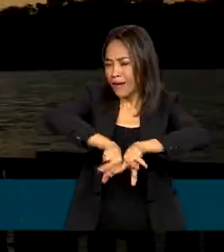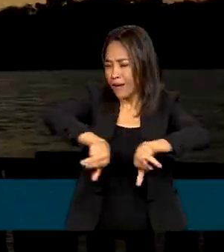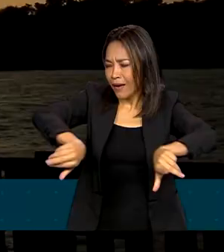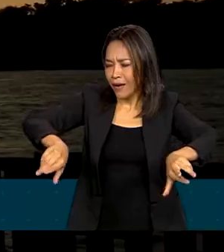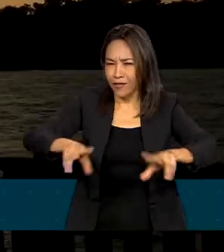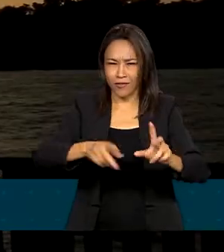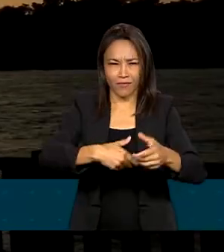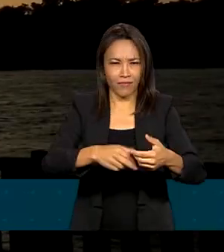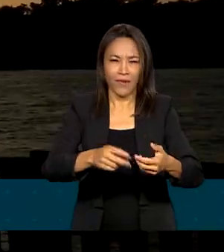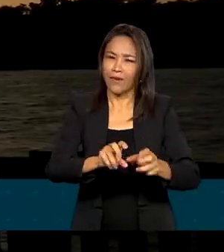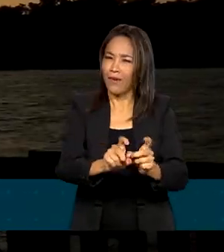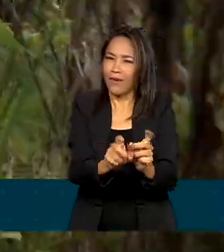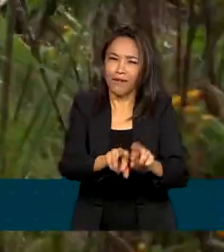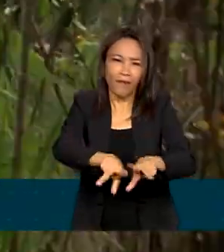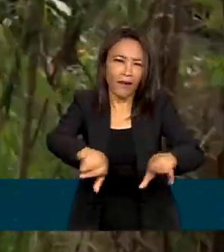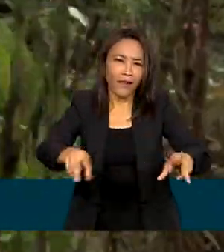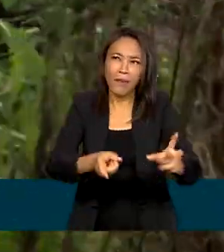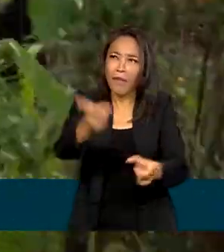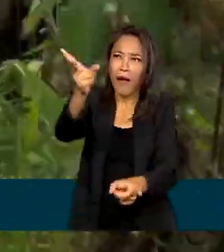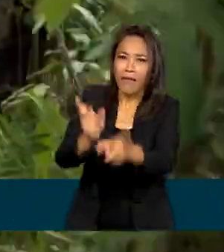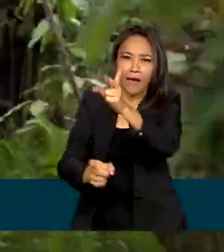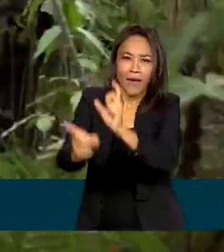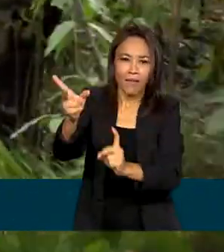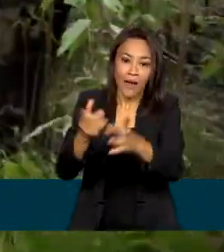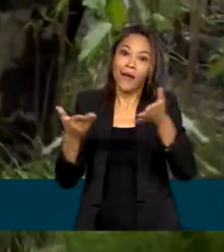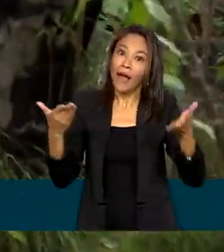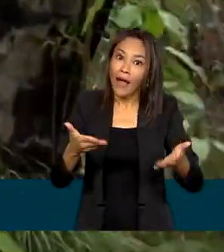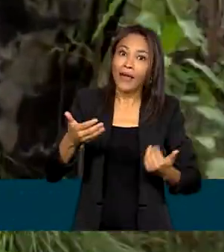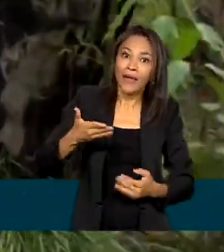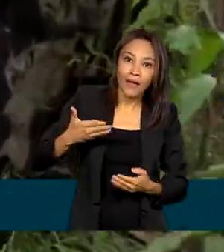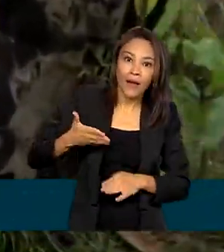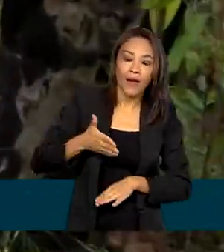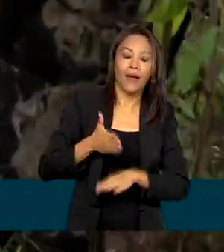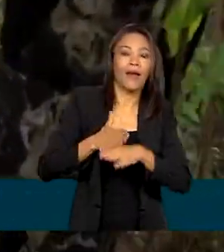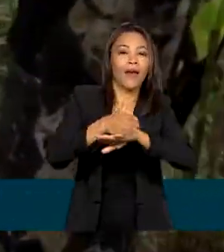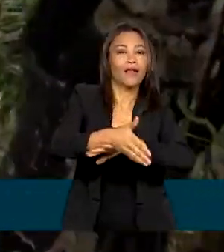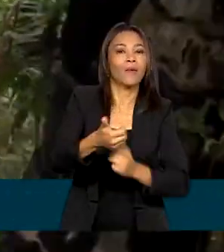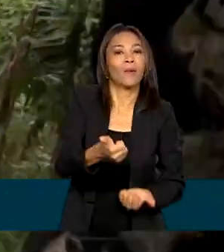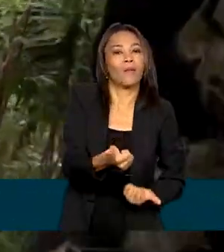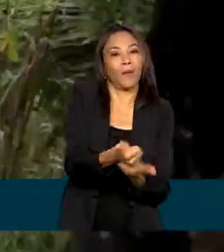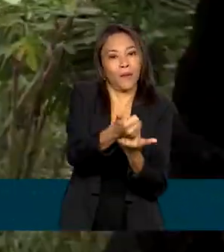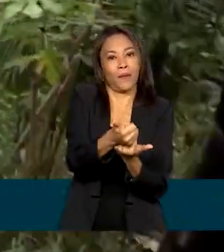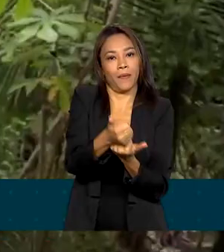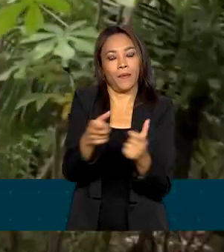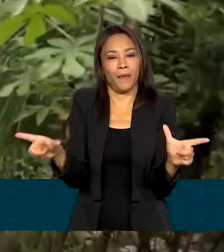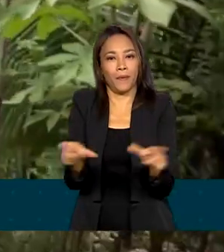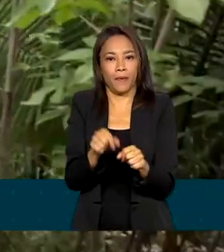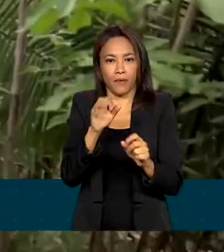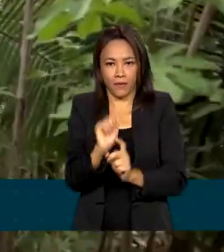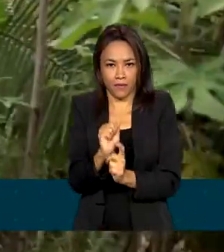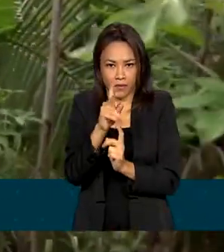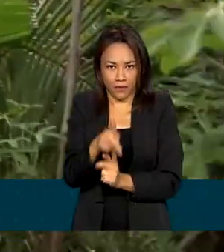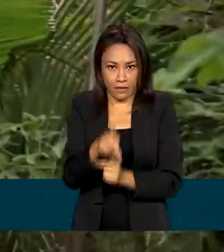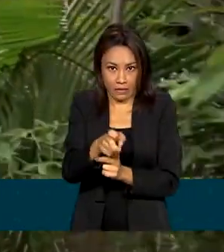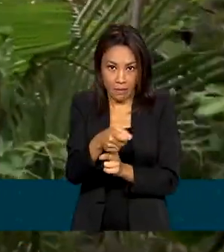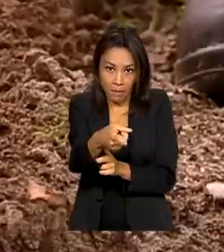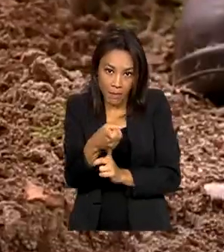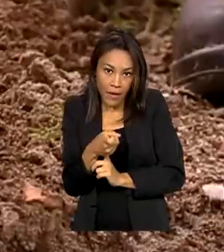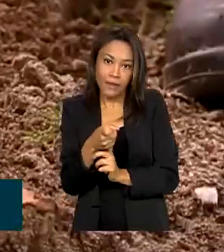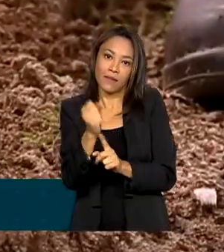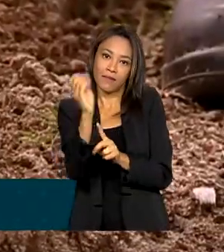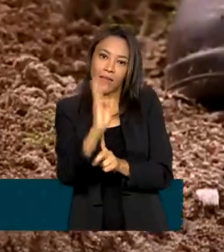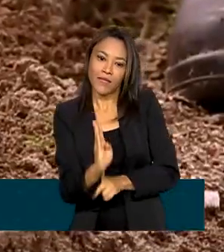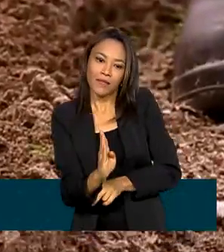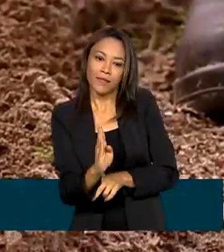exportação. E é aí que entra a Apex Brasil, a Agência Brasileira de Promoção e Exportações